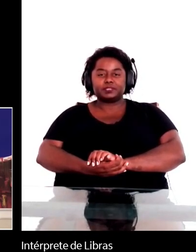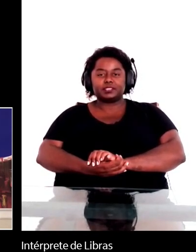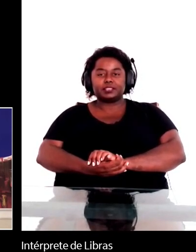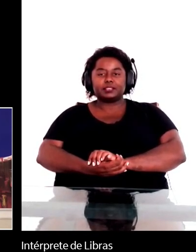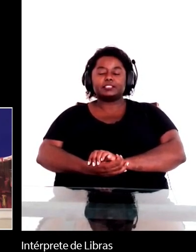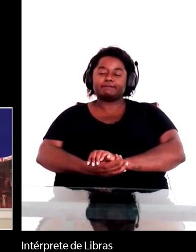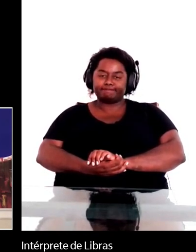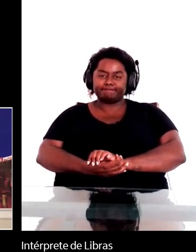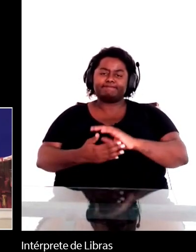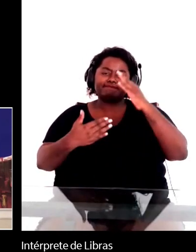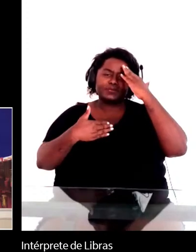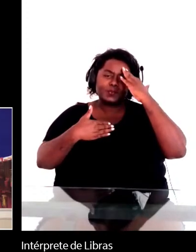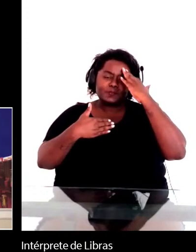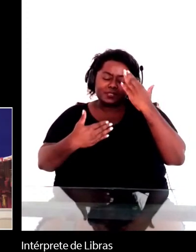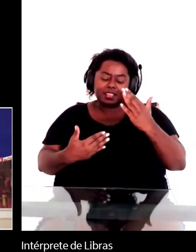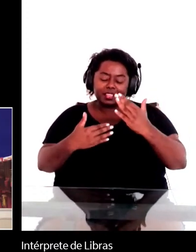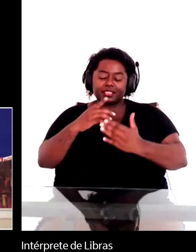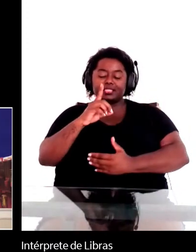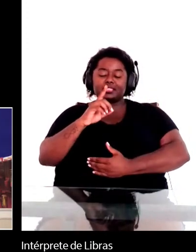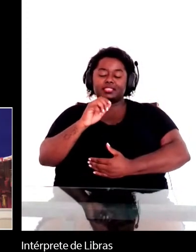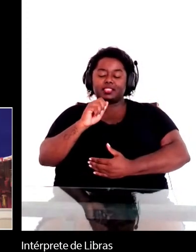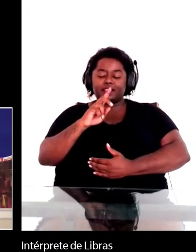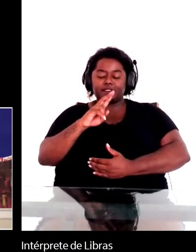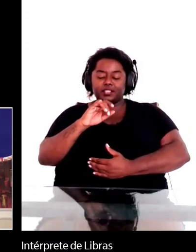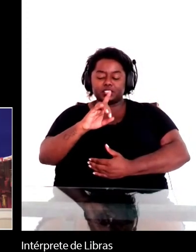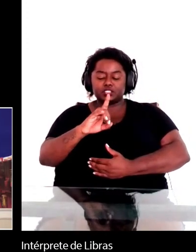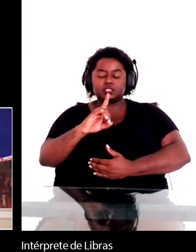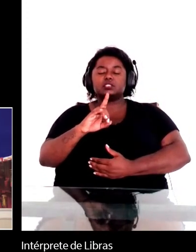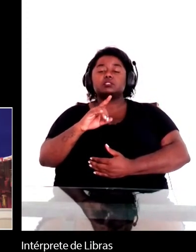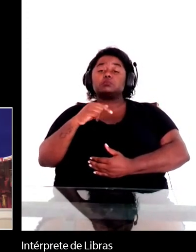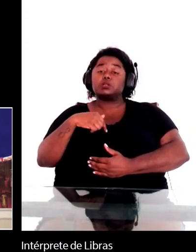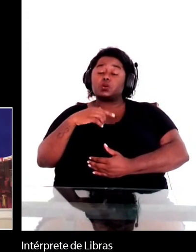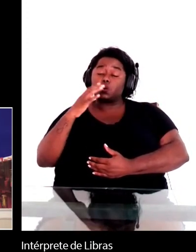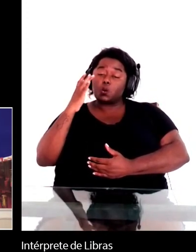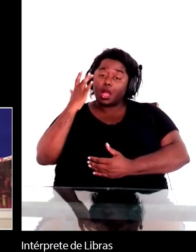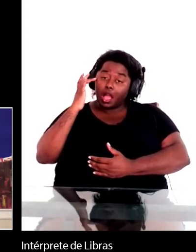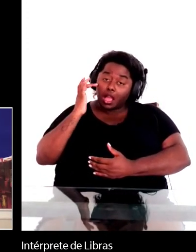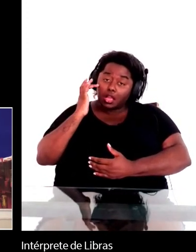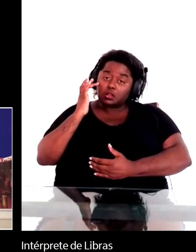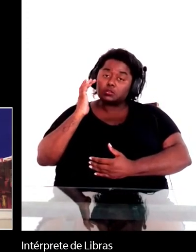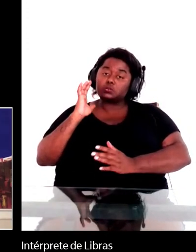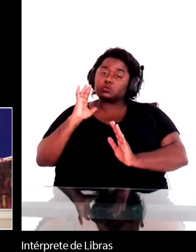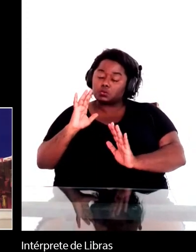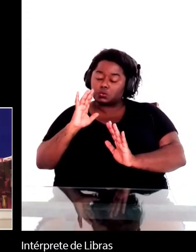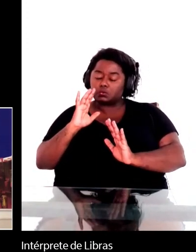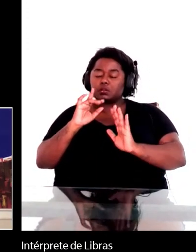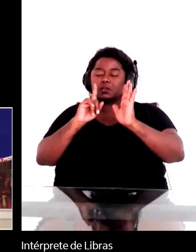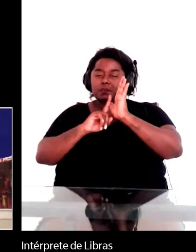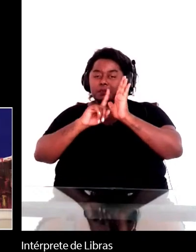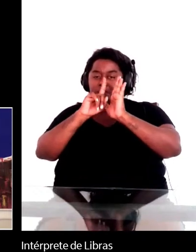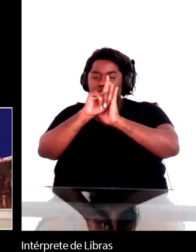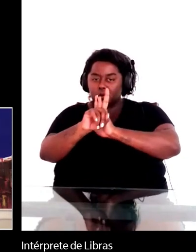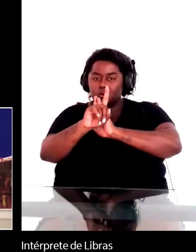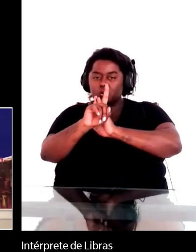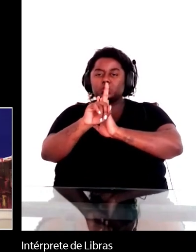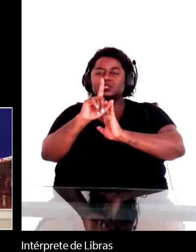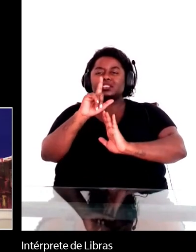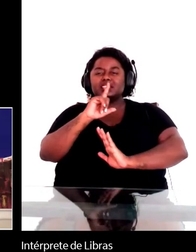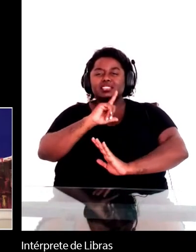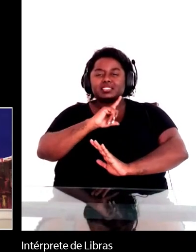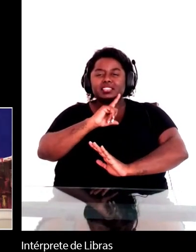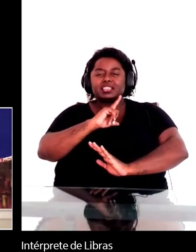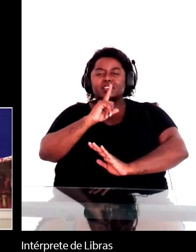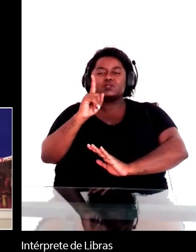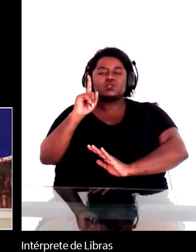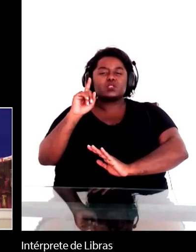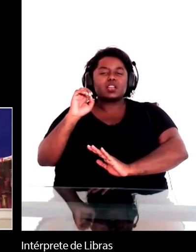Obrigado David Jackson eu tenho a impressão a professora Lúcia Grão já pode confirmar que na pergunta dela havia um eco do Robert Schwartz